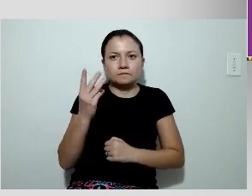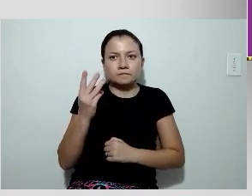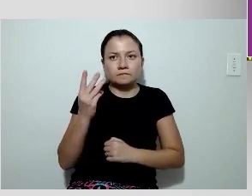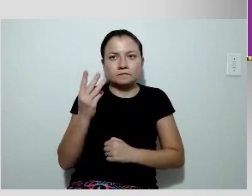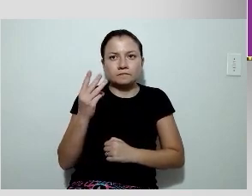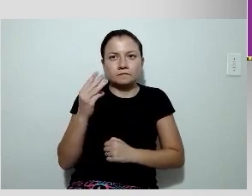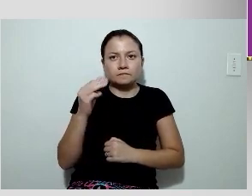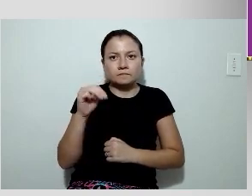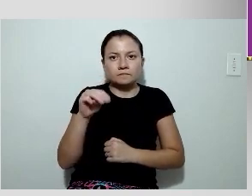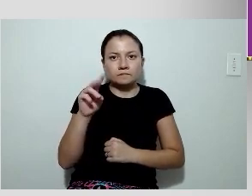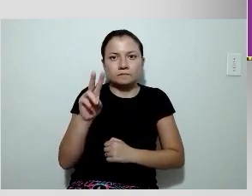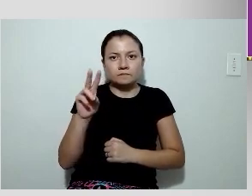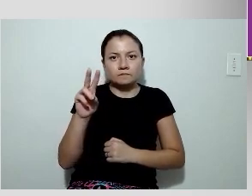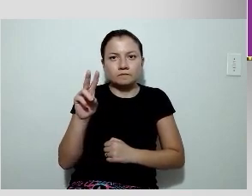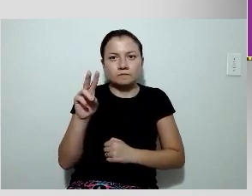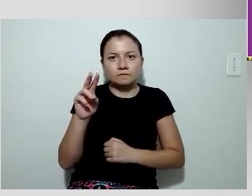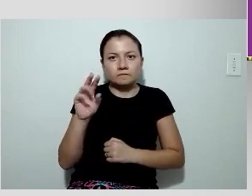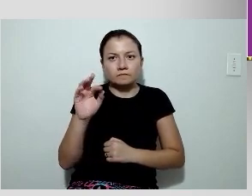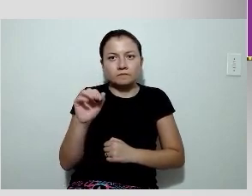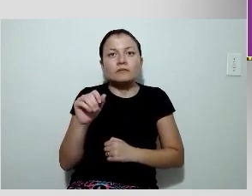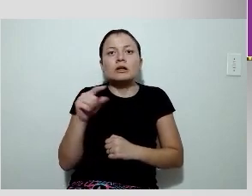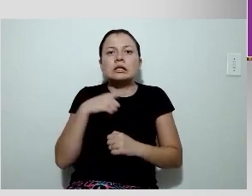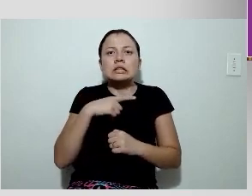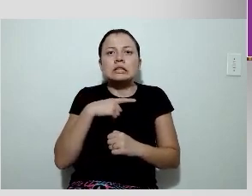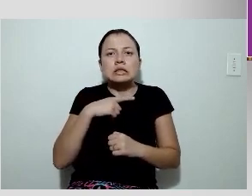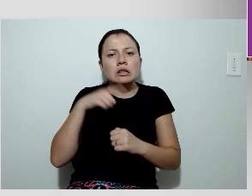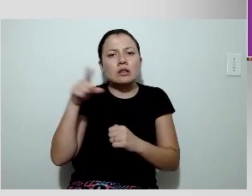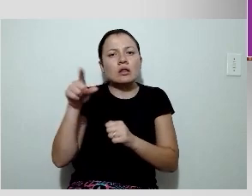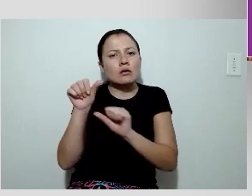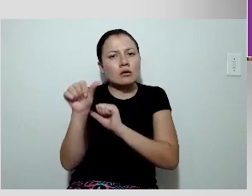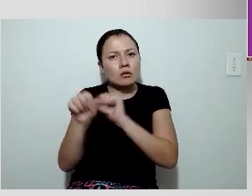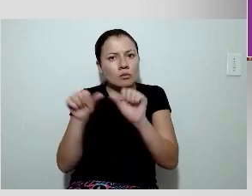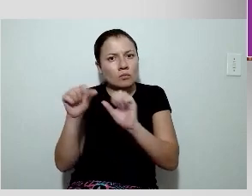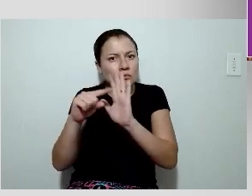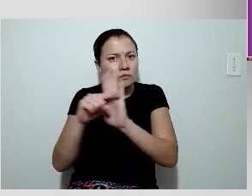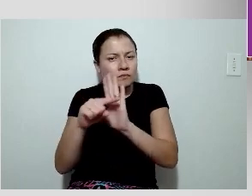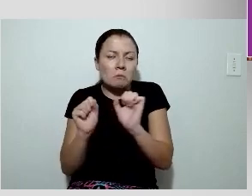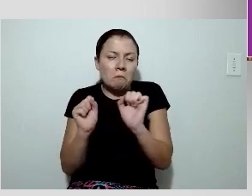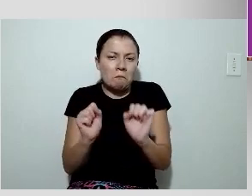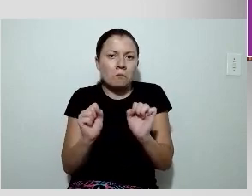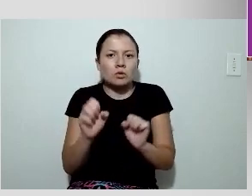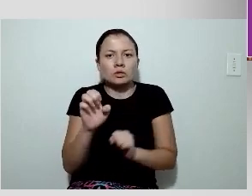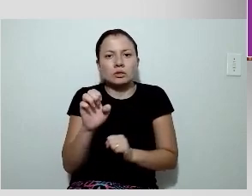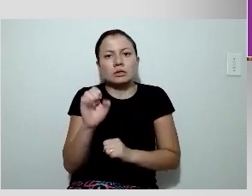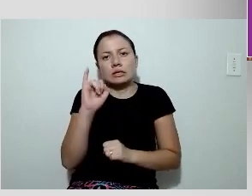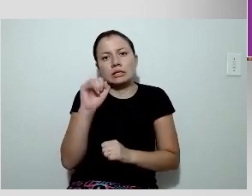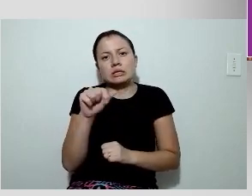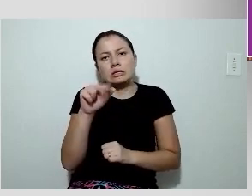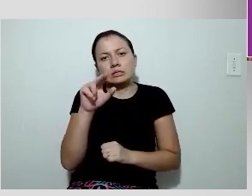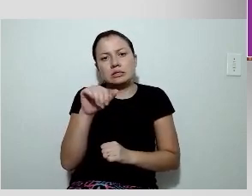T negativo, quer dizer, alterações que podem sugerir a isquemia crônica na parede inferior.